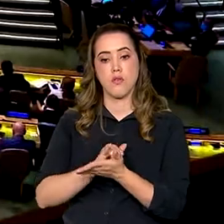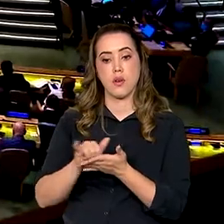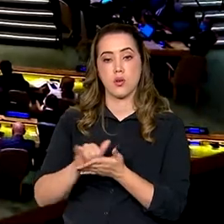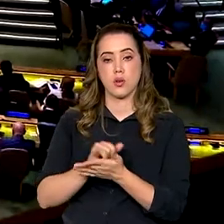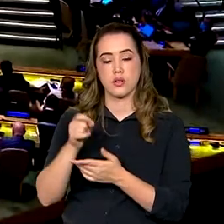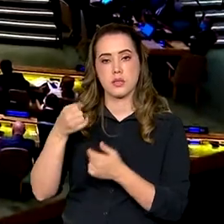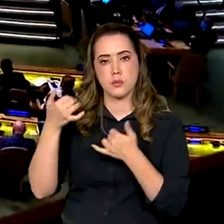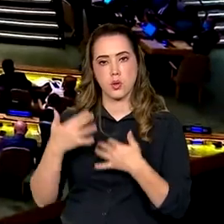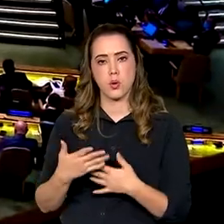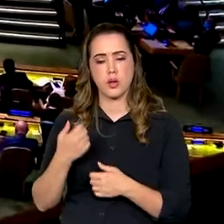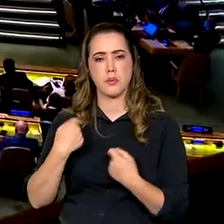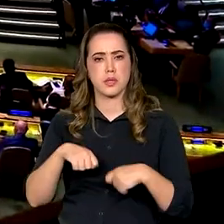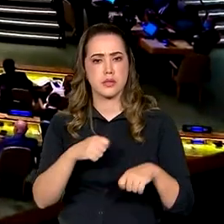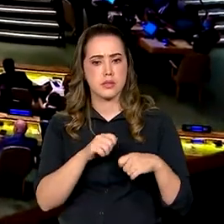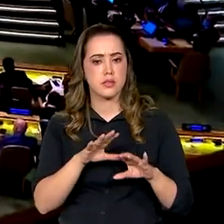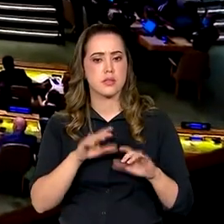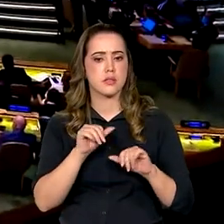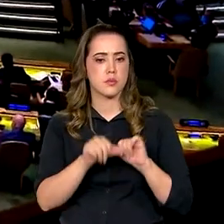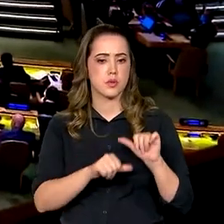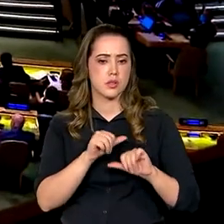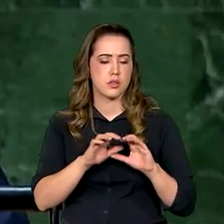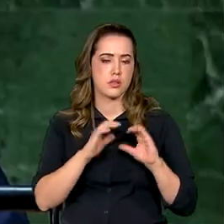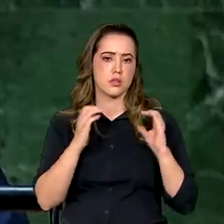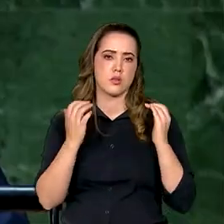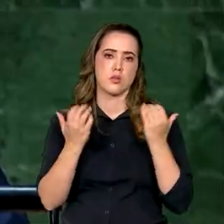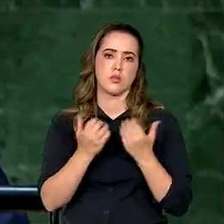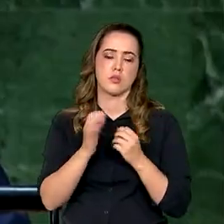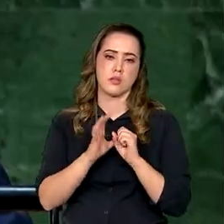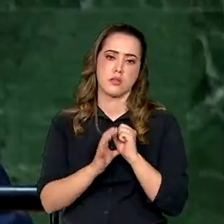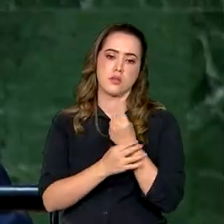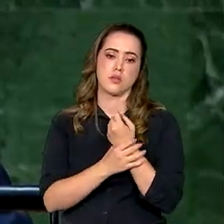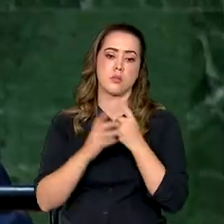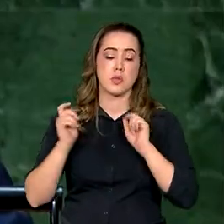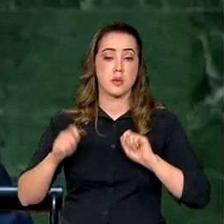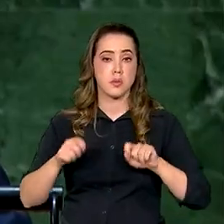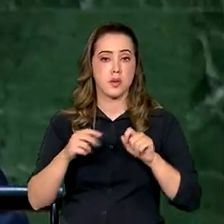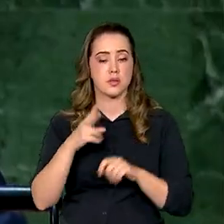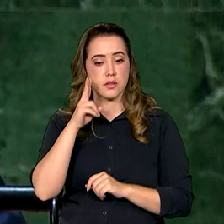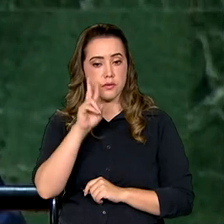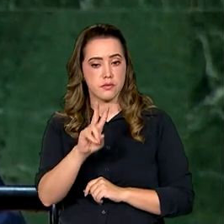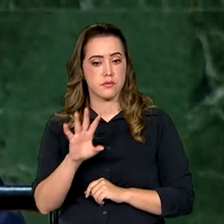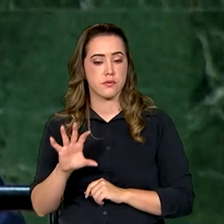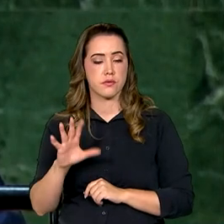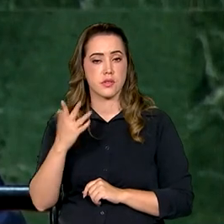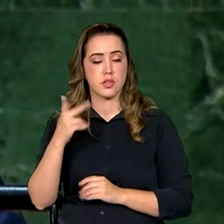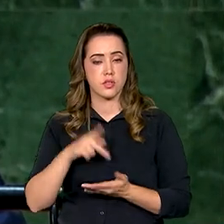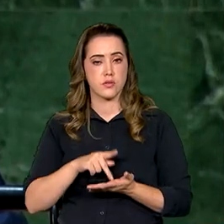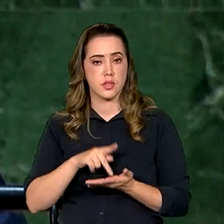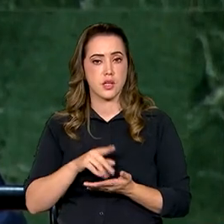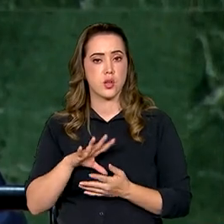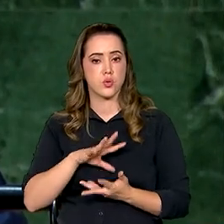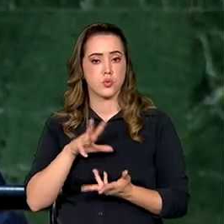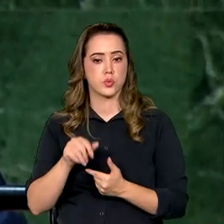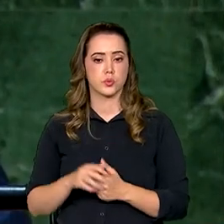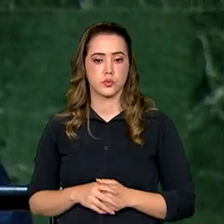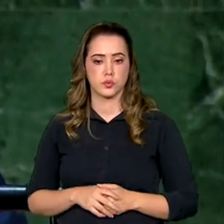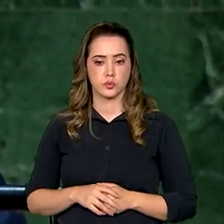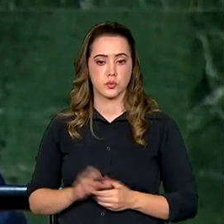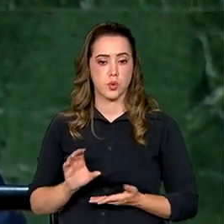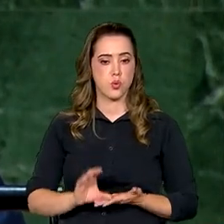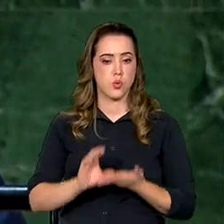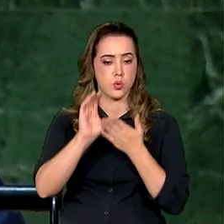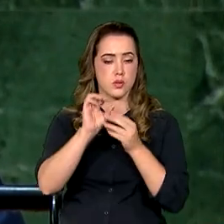defendeu uma reforma no Conselho de Segurança, para que possa acompanhar a realidade mundial. O Conselho de